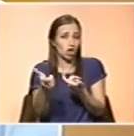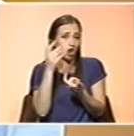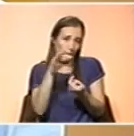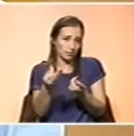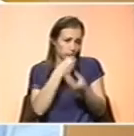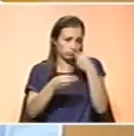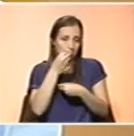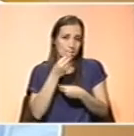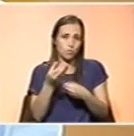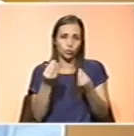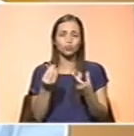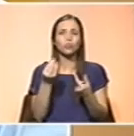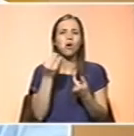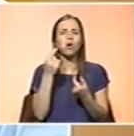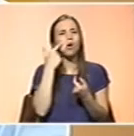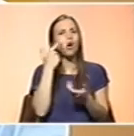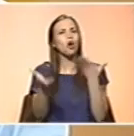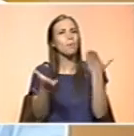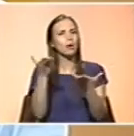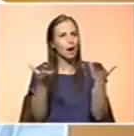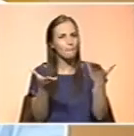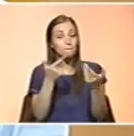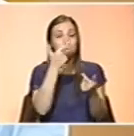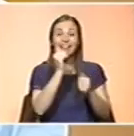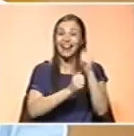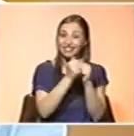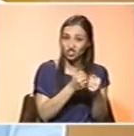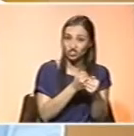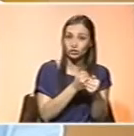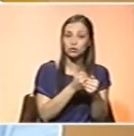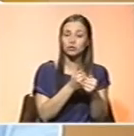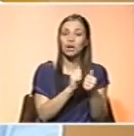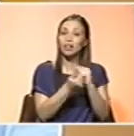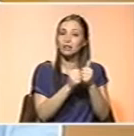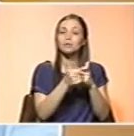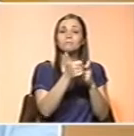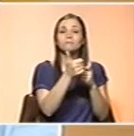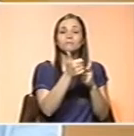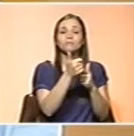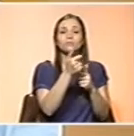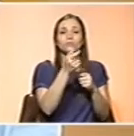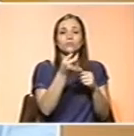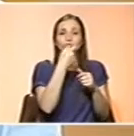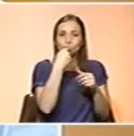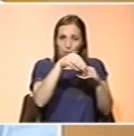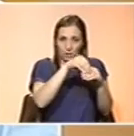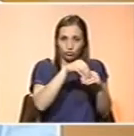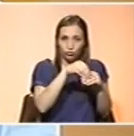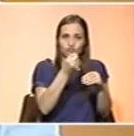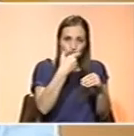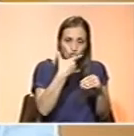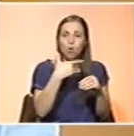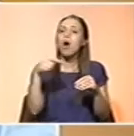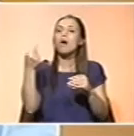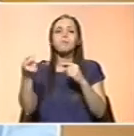E fomos comparar a ingestão nutricional daqueles que usavam suplementos com a ingestão daqueles que não usavam suplementos. E o que os nossos